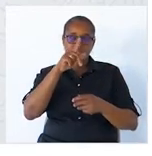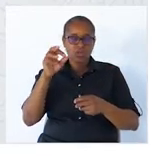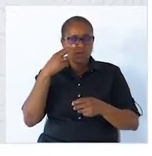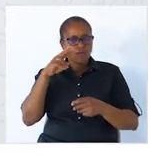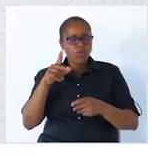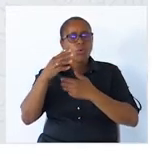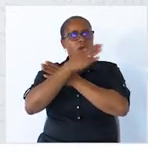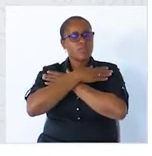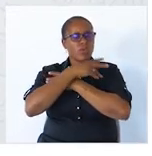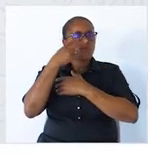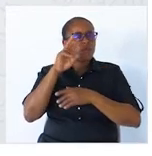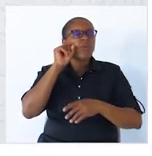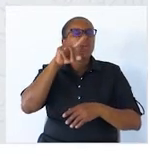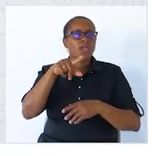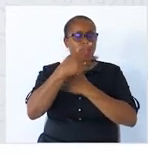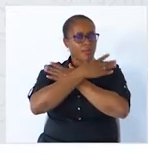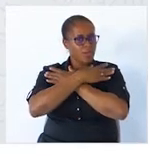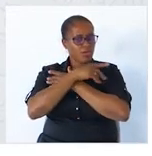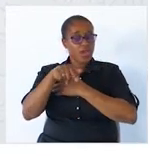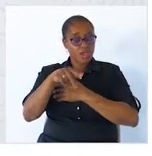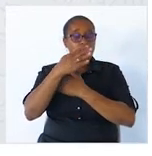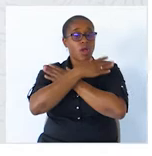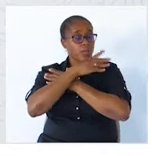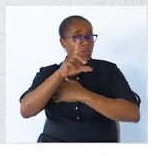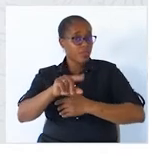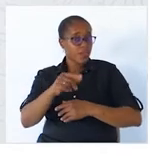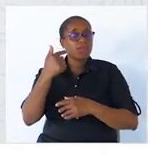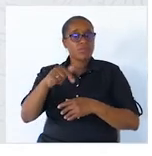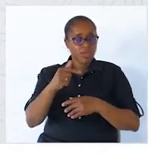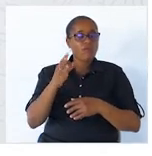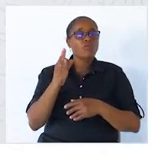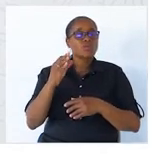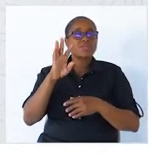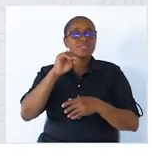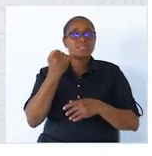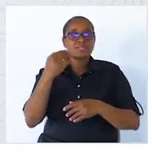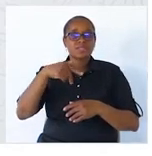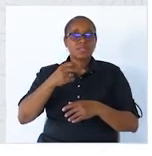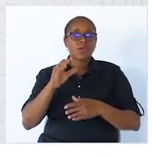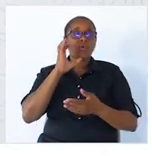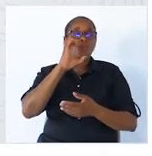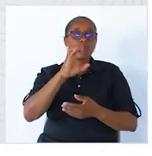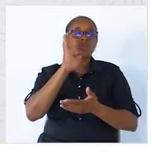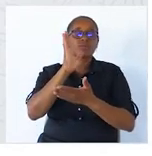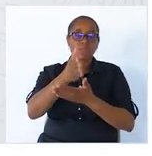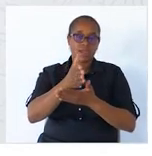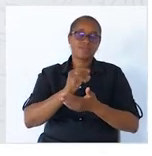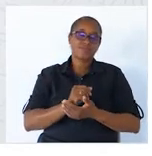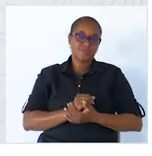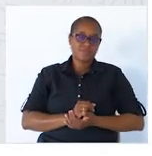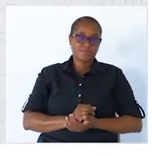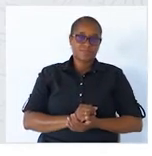Viu quem? O amigo. Aqui o amigo também desempenha a função sintática de complemento direto.